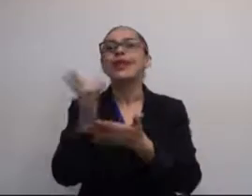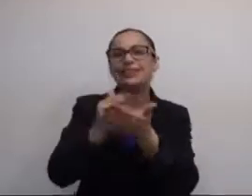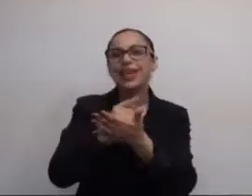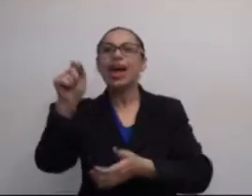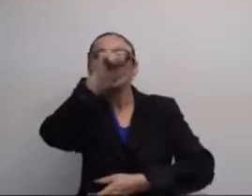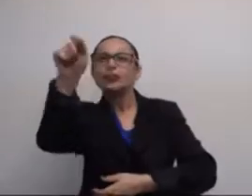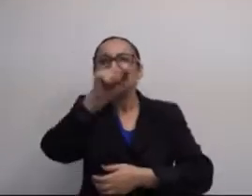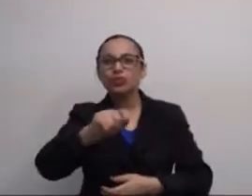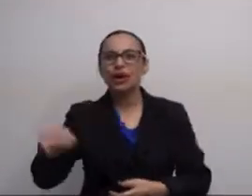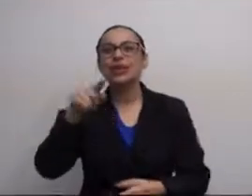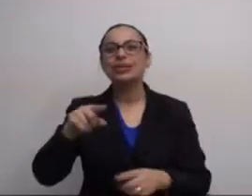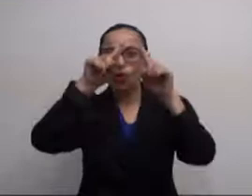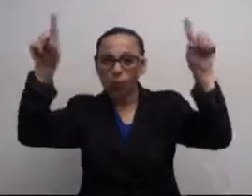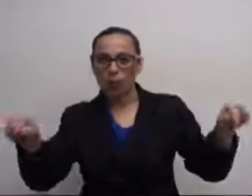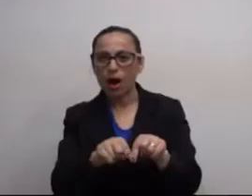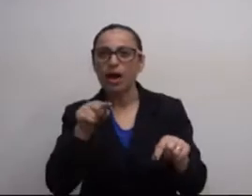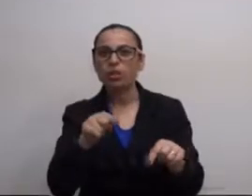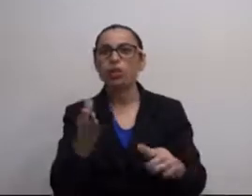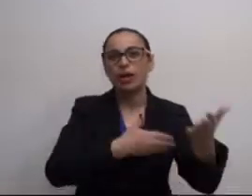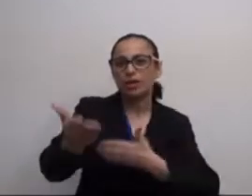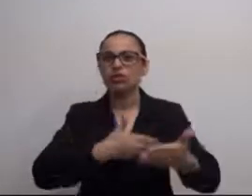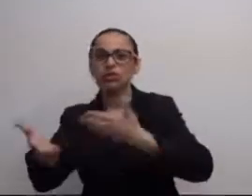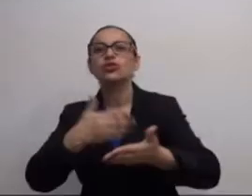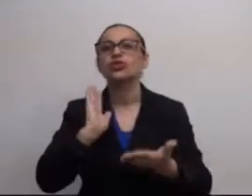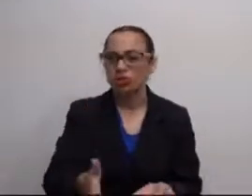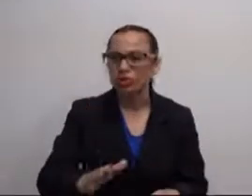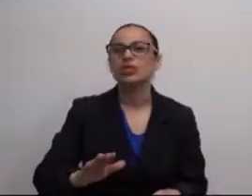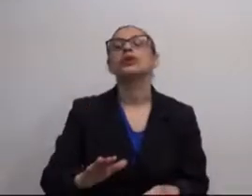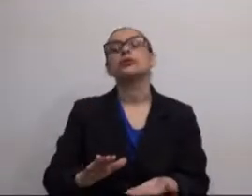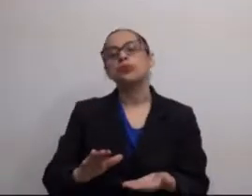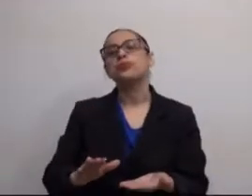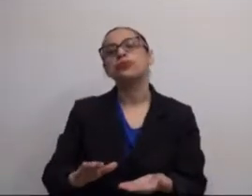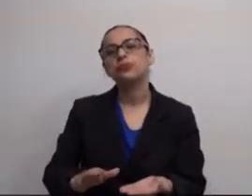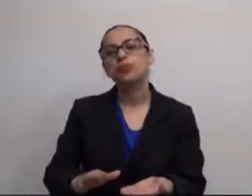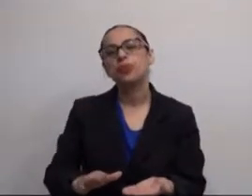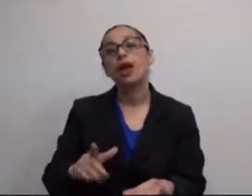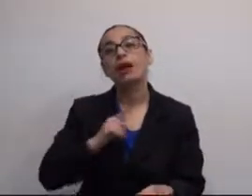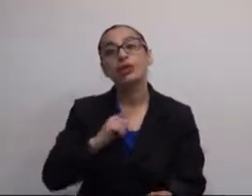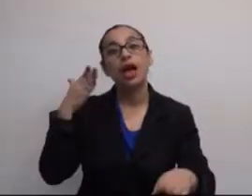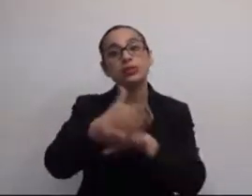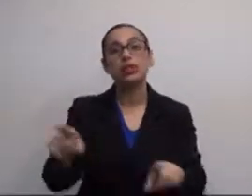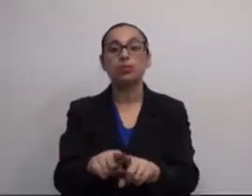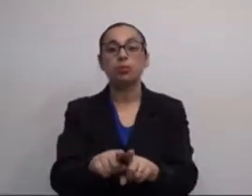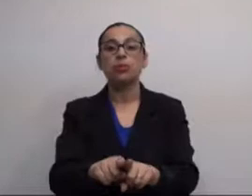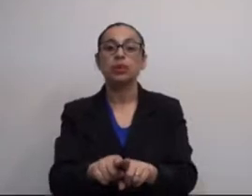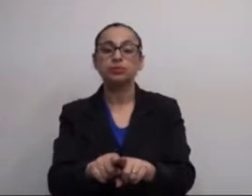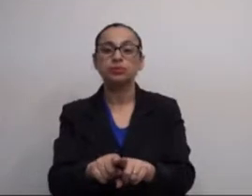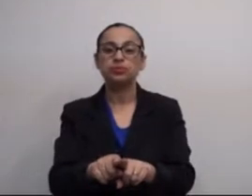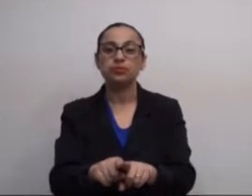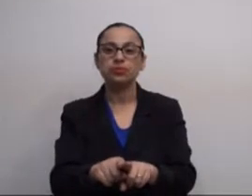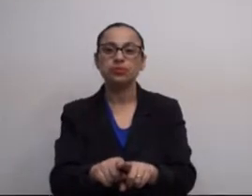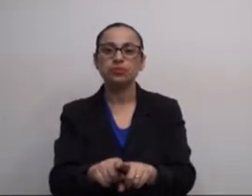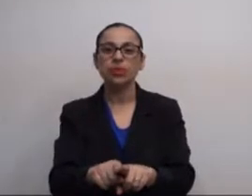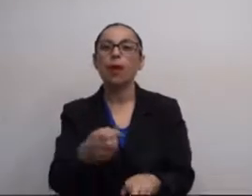Por exemplo, o próprio e-board, elas já brincam nele, elas já desenham nesse quadro interativo e